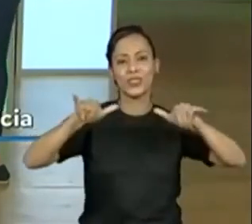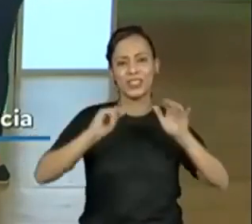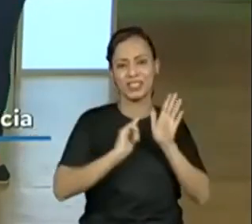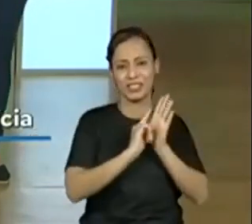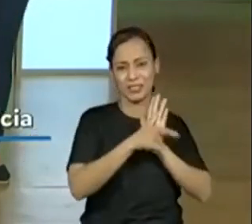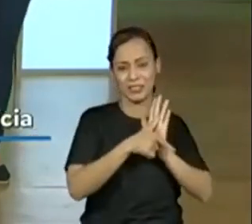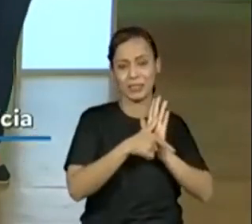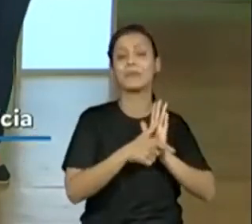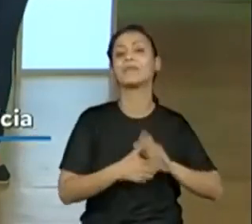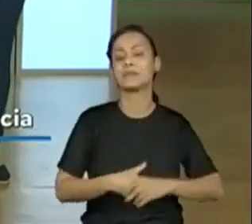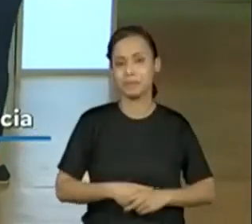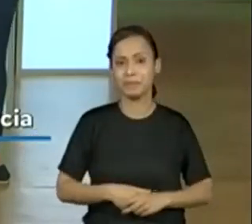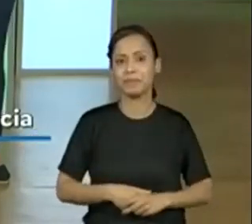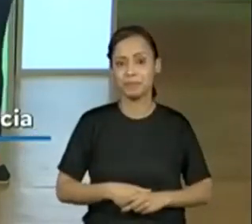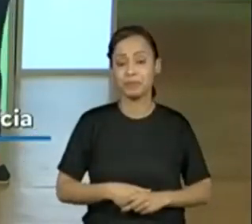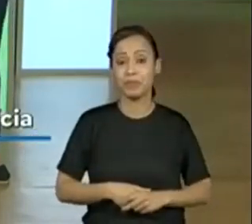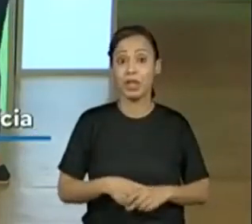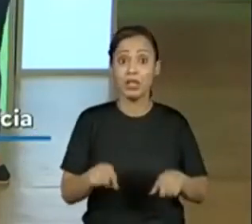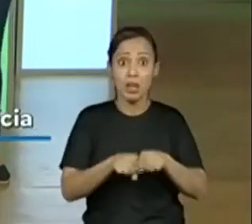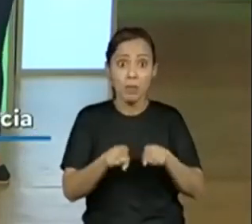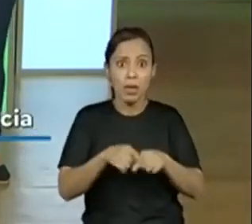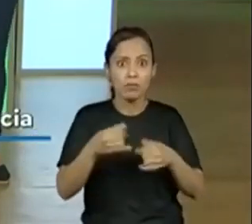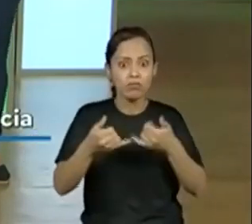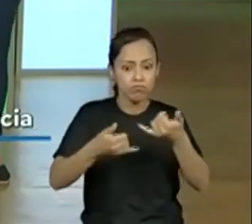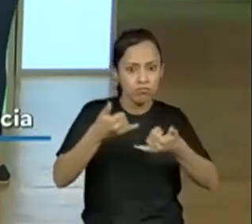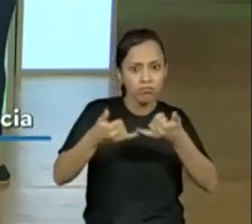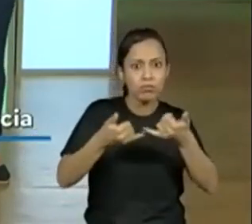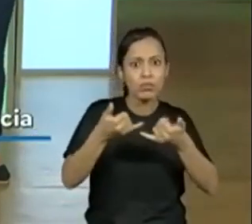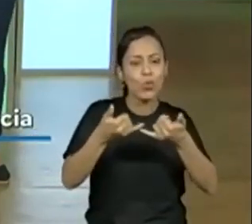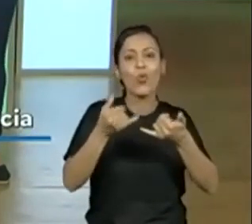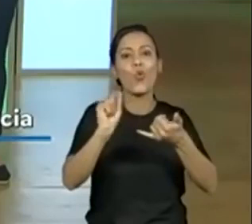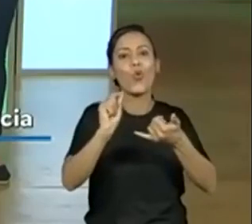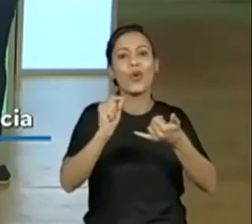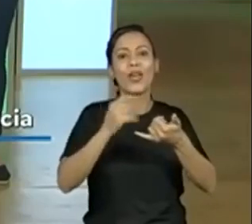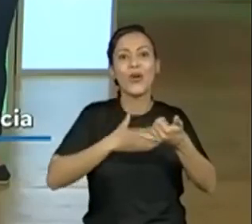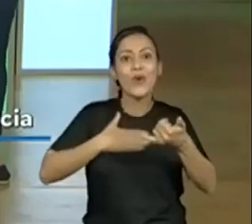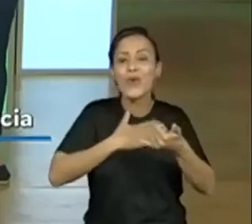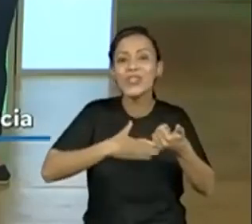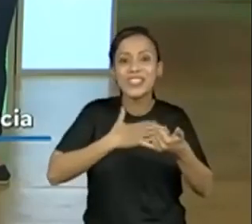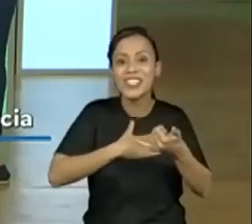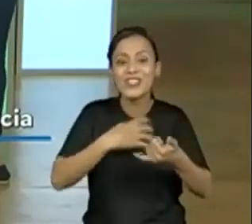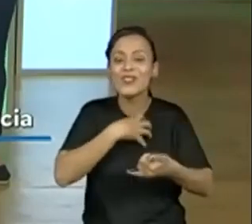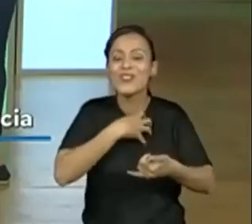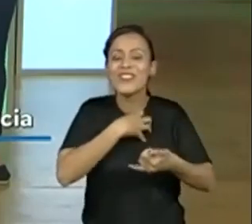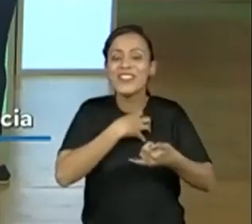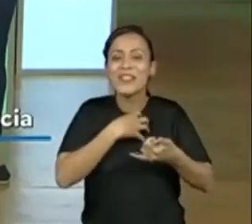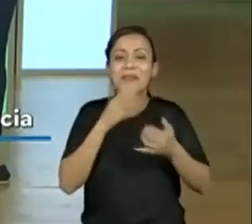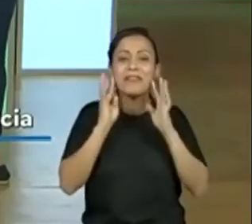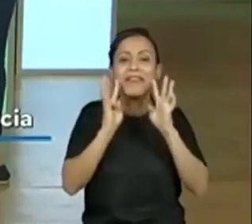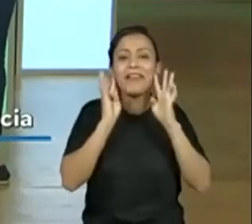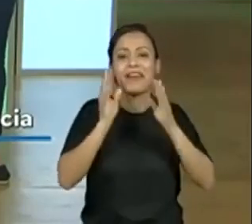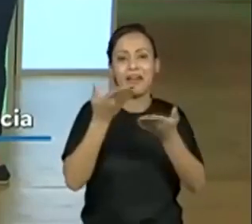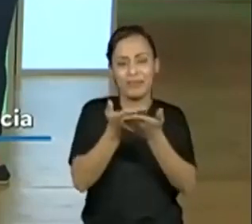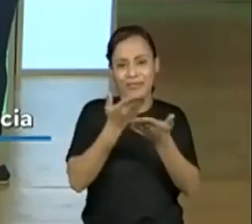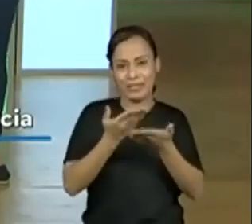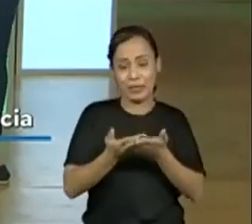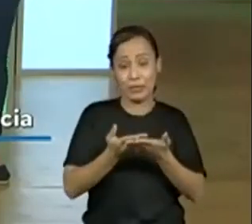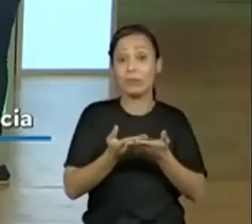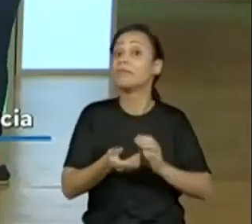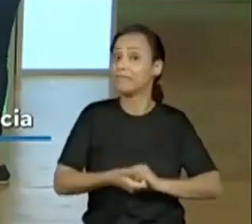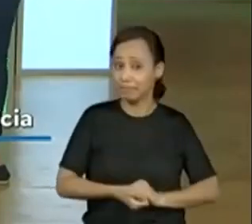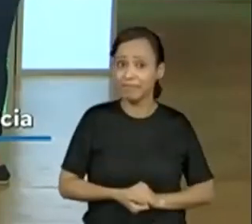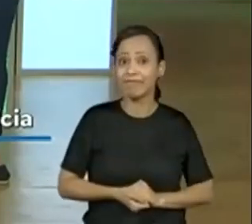estão gostando bastante da atividade, gostando muito da notícia e da forma de olhar a notícia, né? Sim.